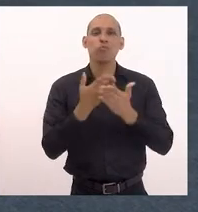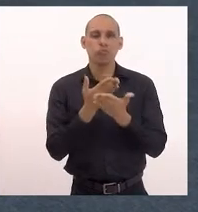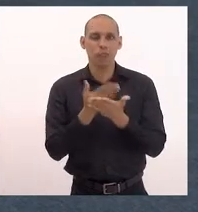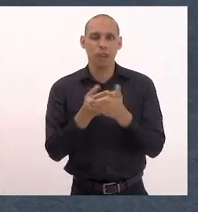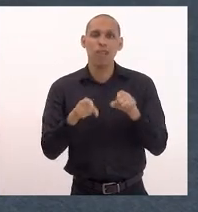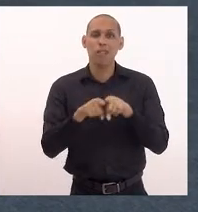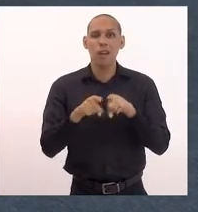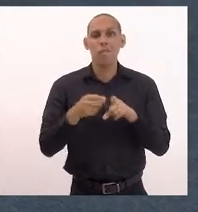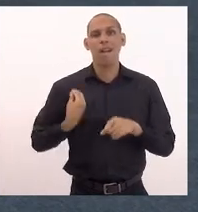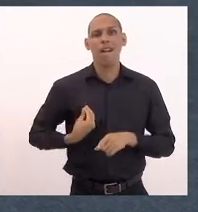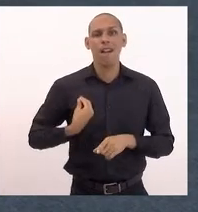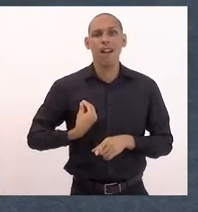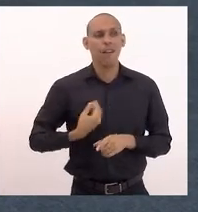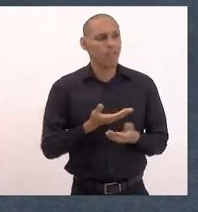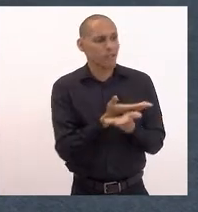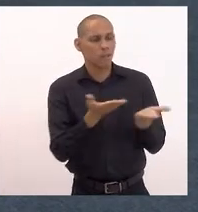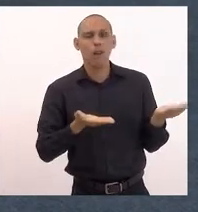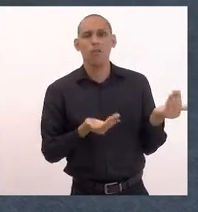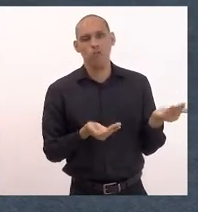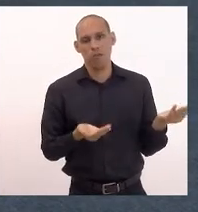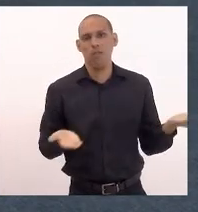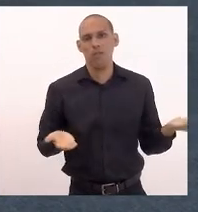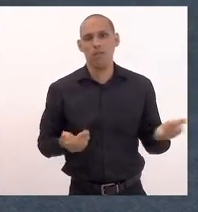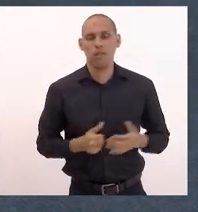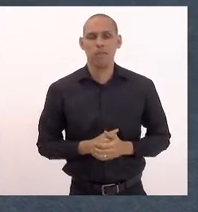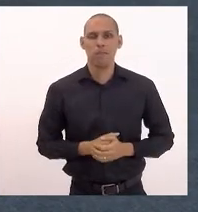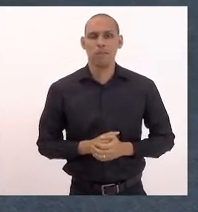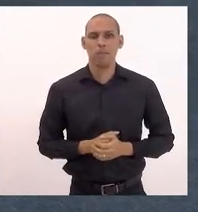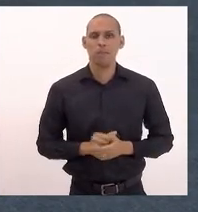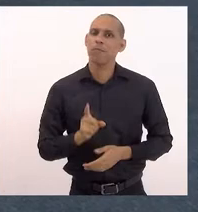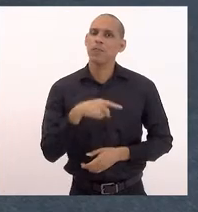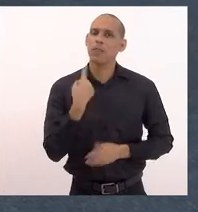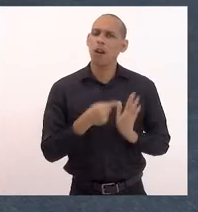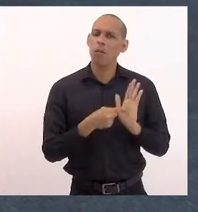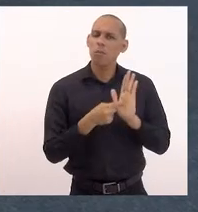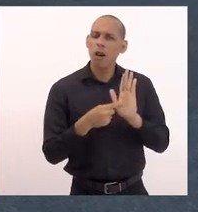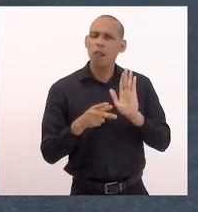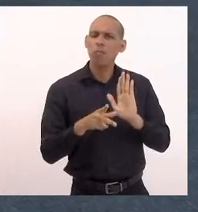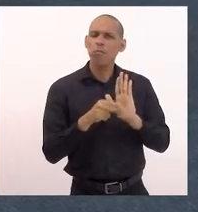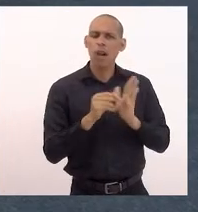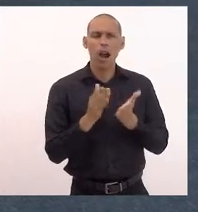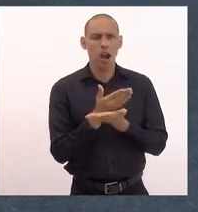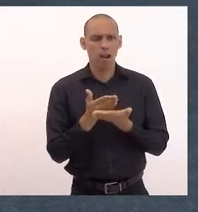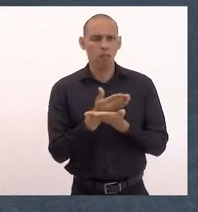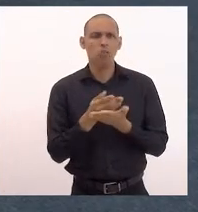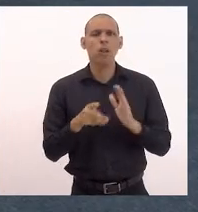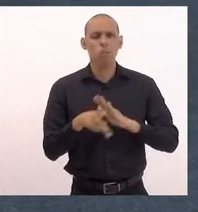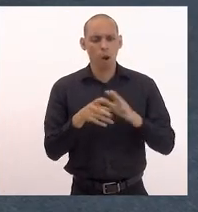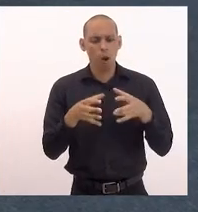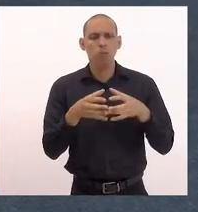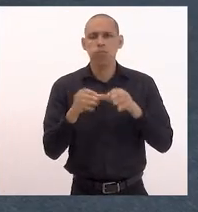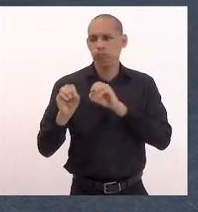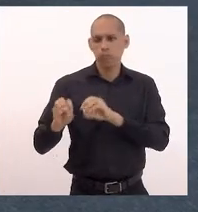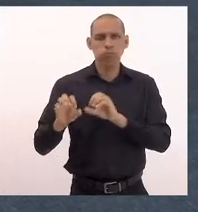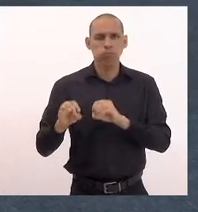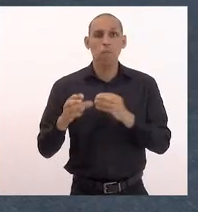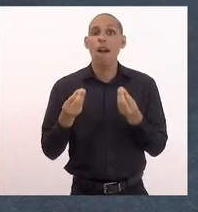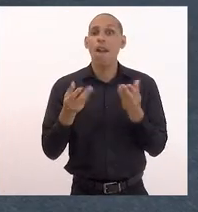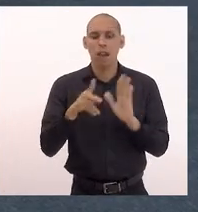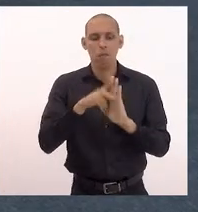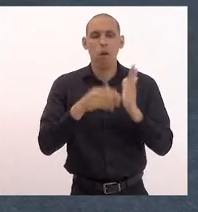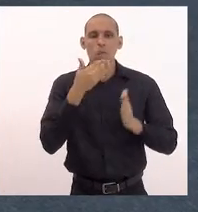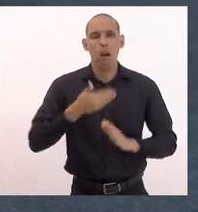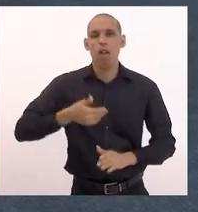vida dos nossos adolescentes. Nós apresentamos algumas emendas pela Comissão de Educação, buscando aperfeiçoar o projeto,